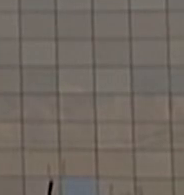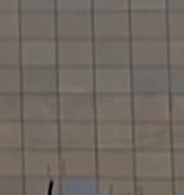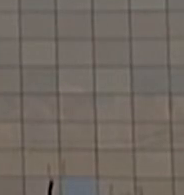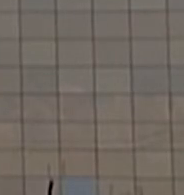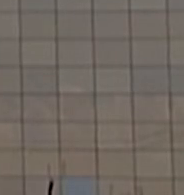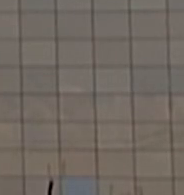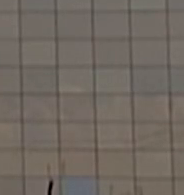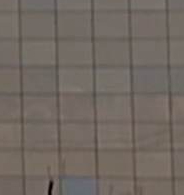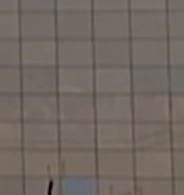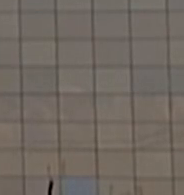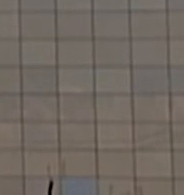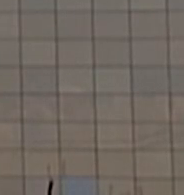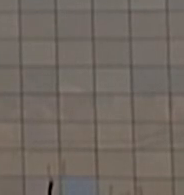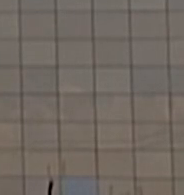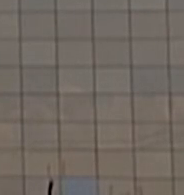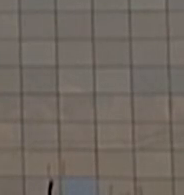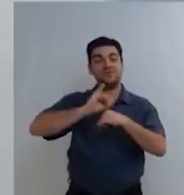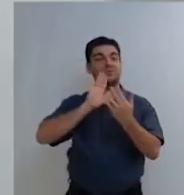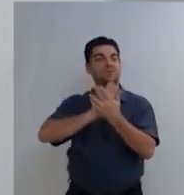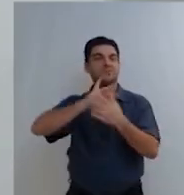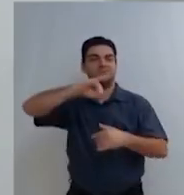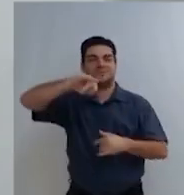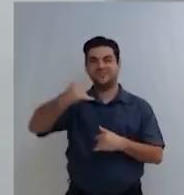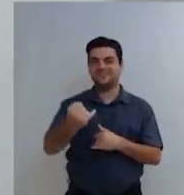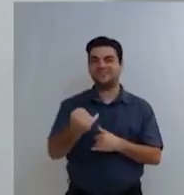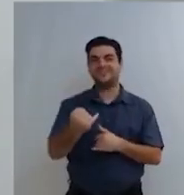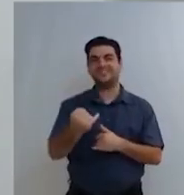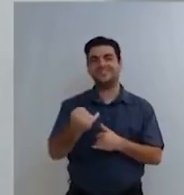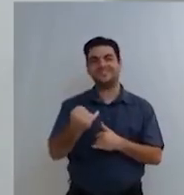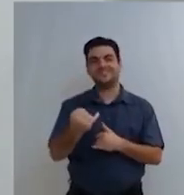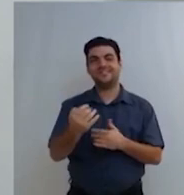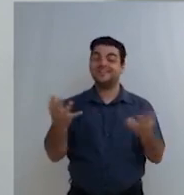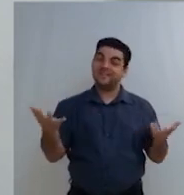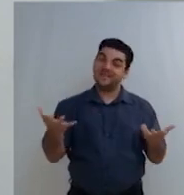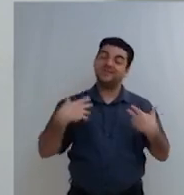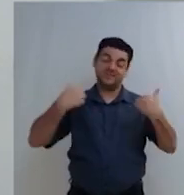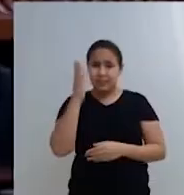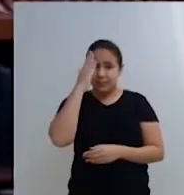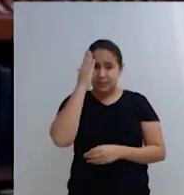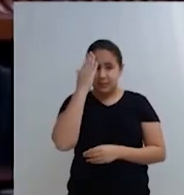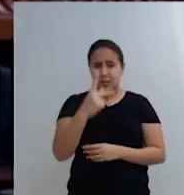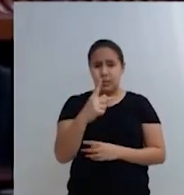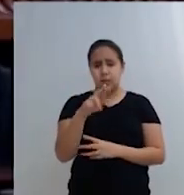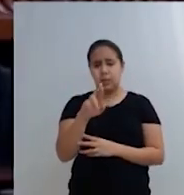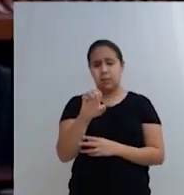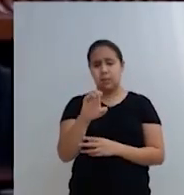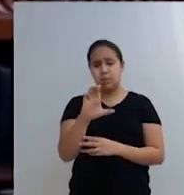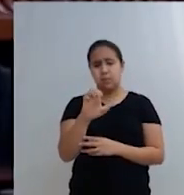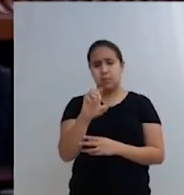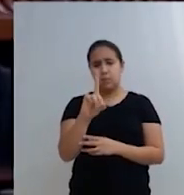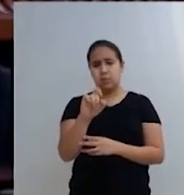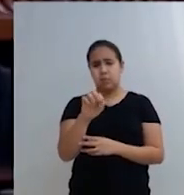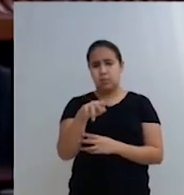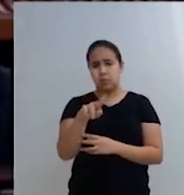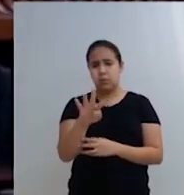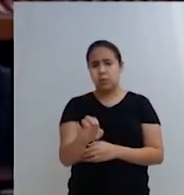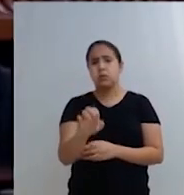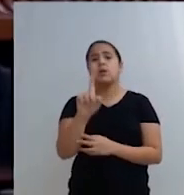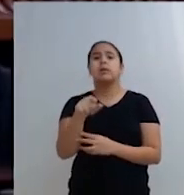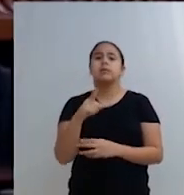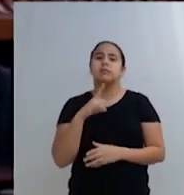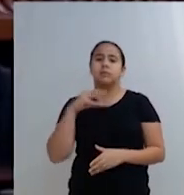Tribunais de Justiça sobre essas questões, foi realizado por meio de videoconferência o segundo encontro nacional sobre